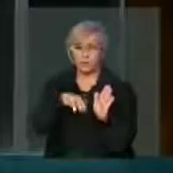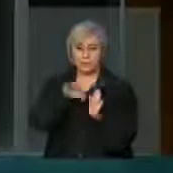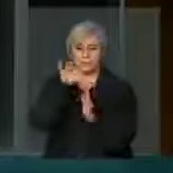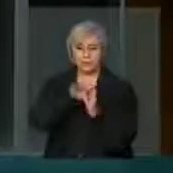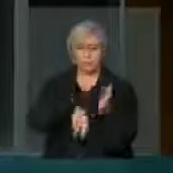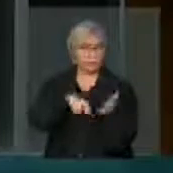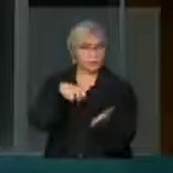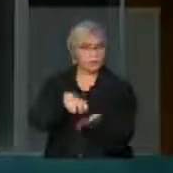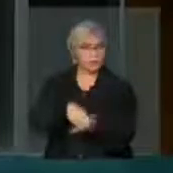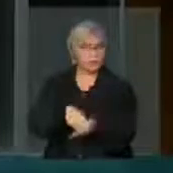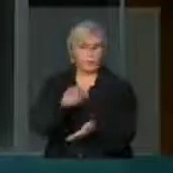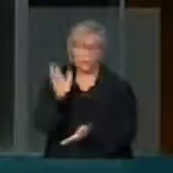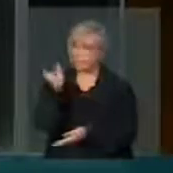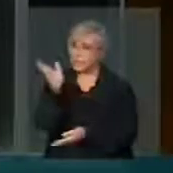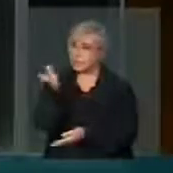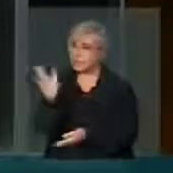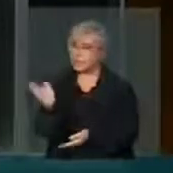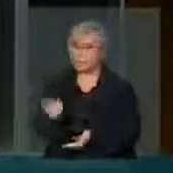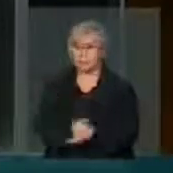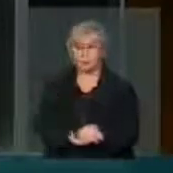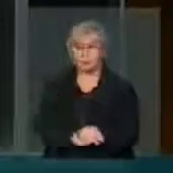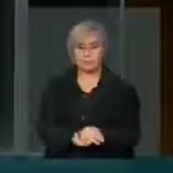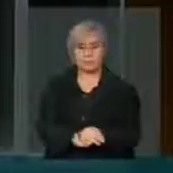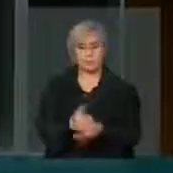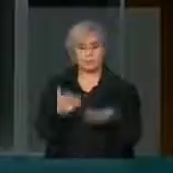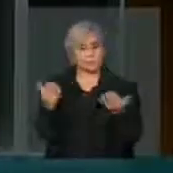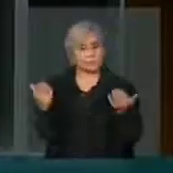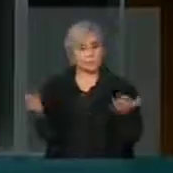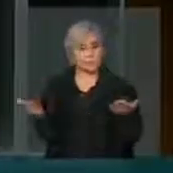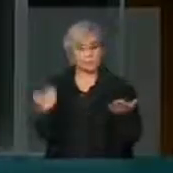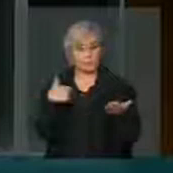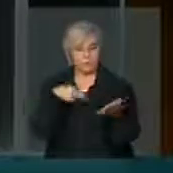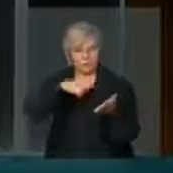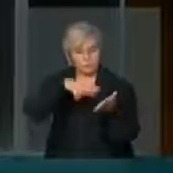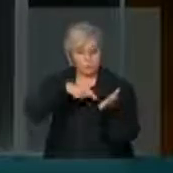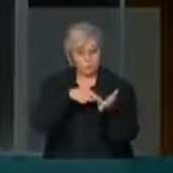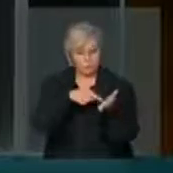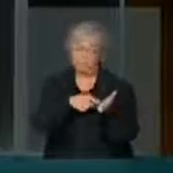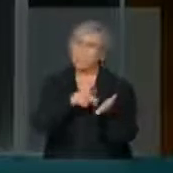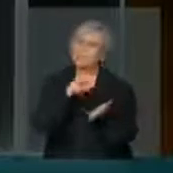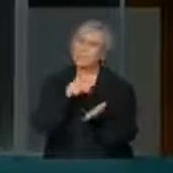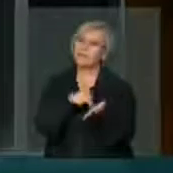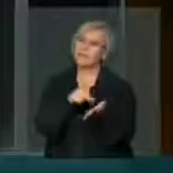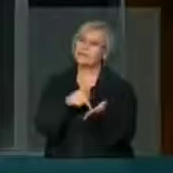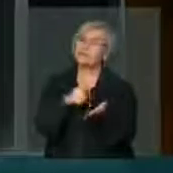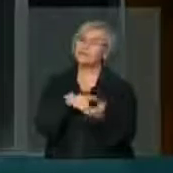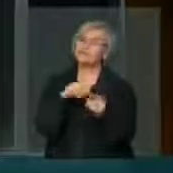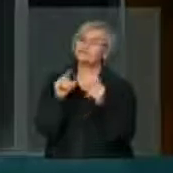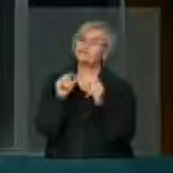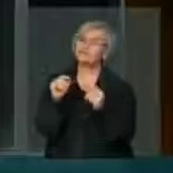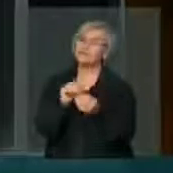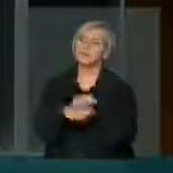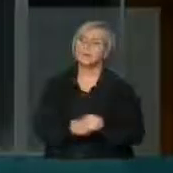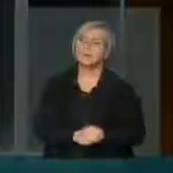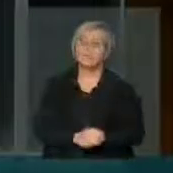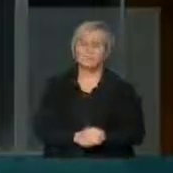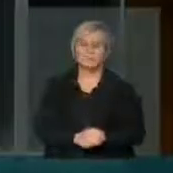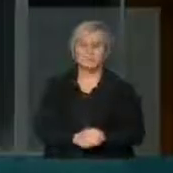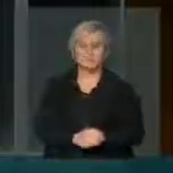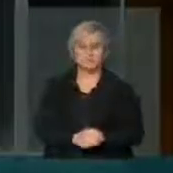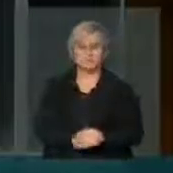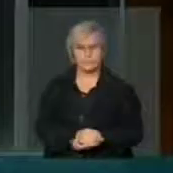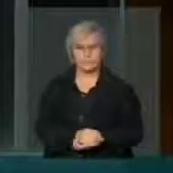Penal. Então, na verdade, senhor presidente, o que nós temos aqui o que nós temos aqui